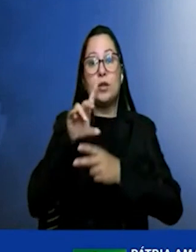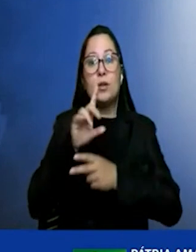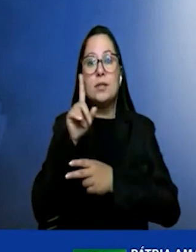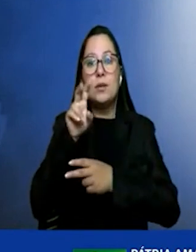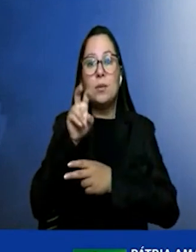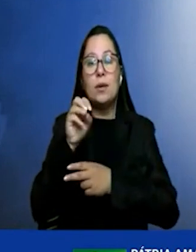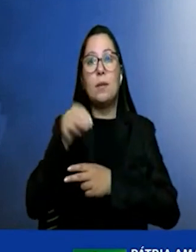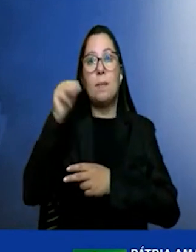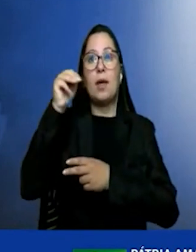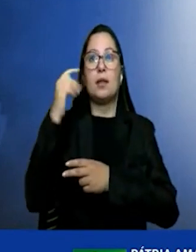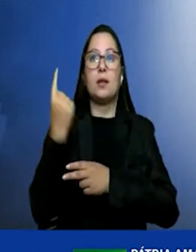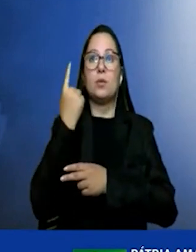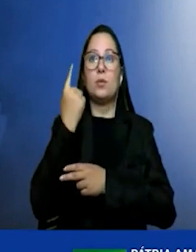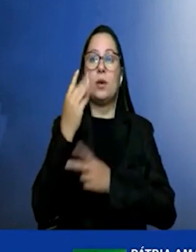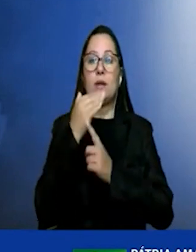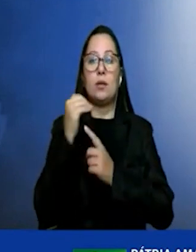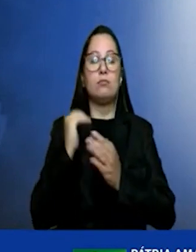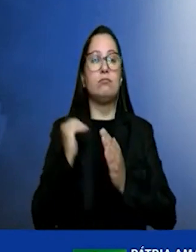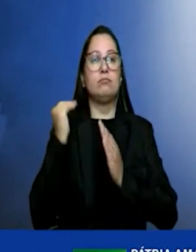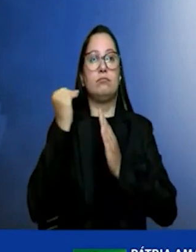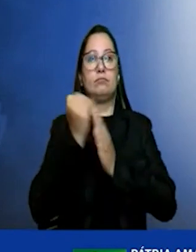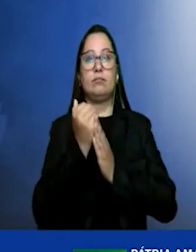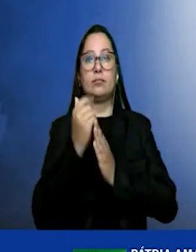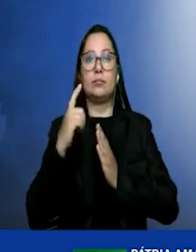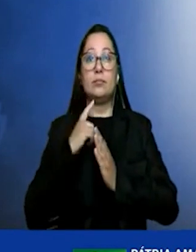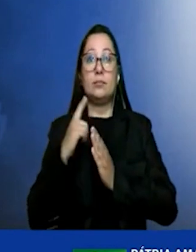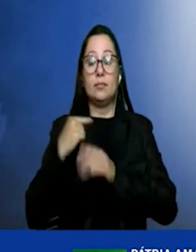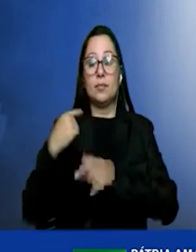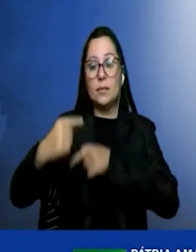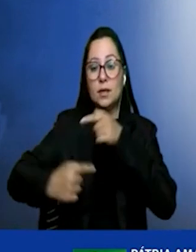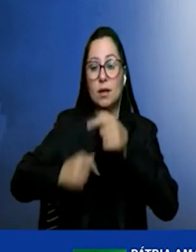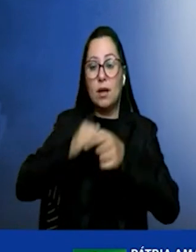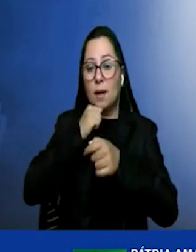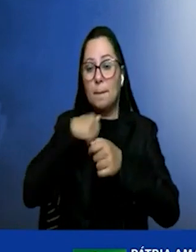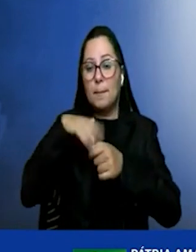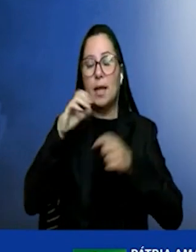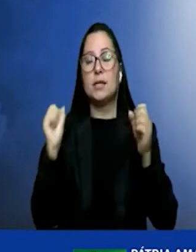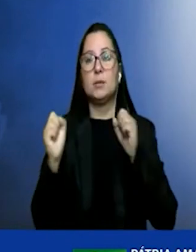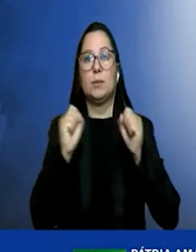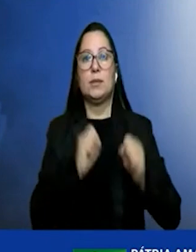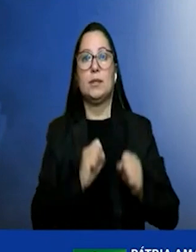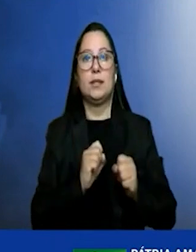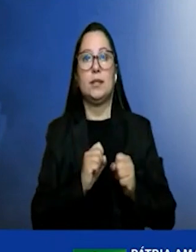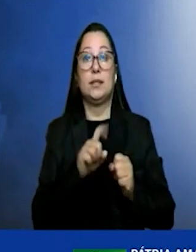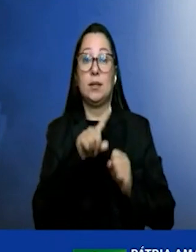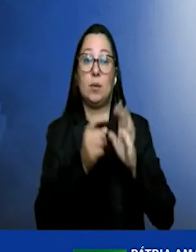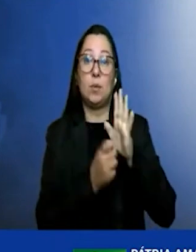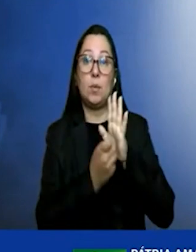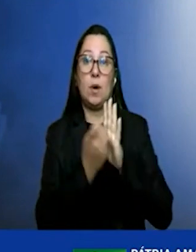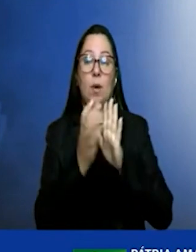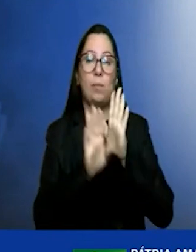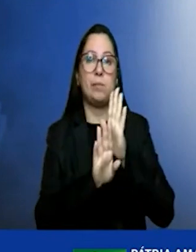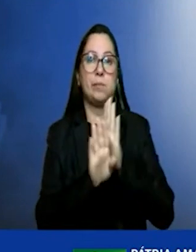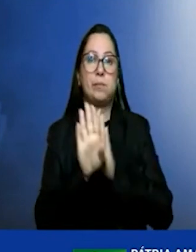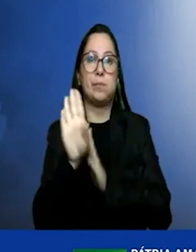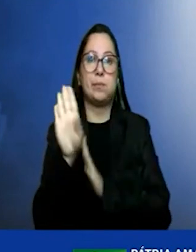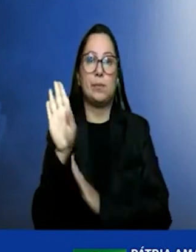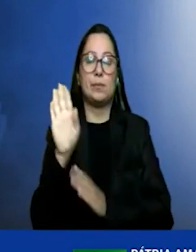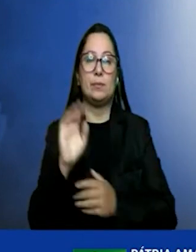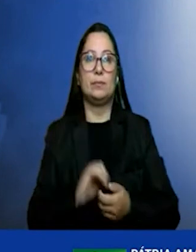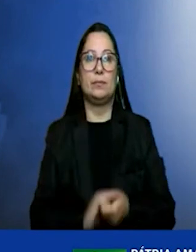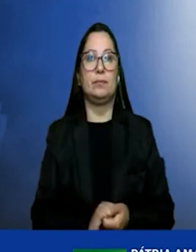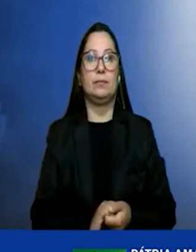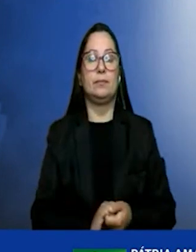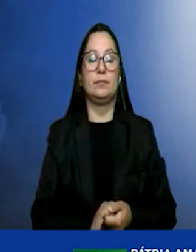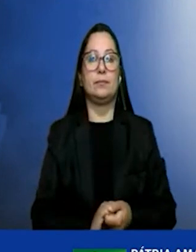avançando nós temos geradores com maior potência ainda então isso esses números só vão aumentar a mesma coisa